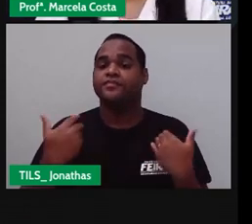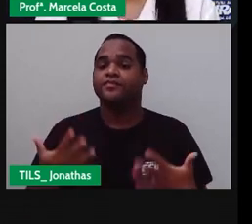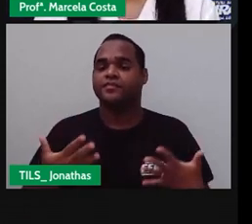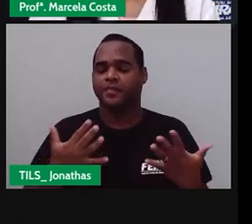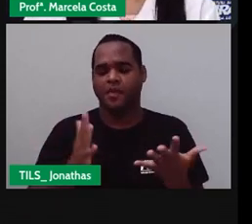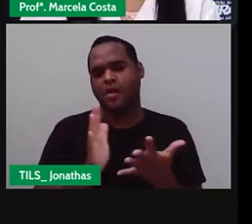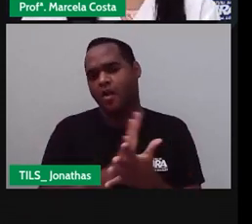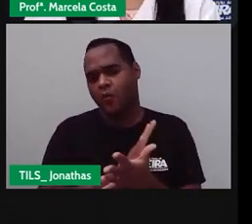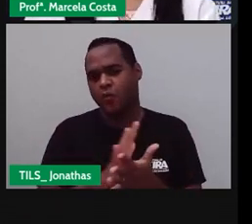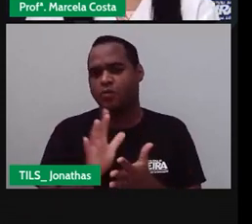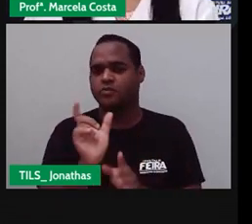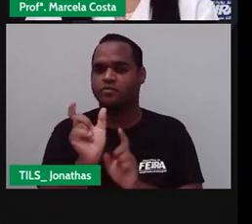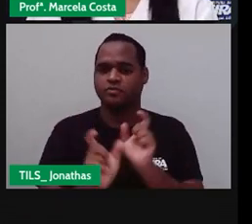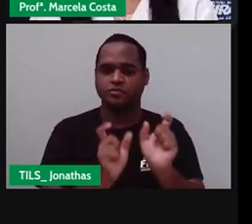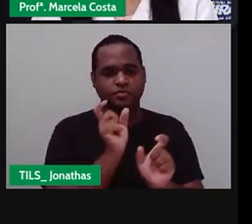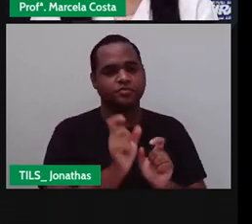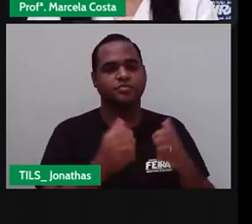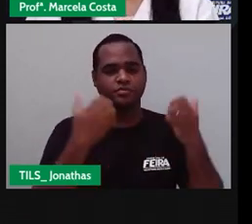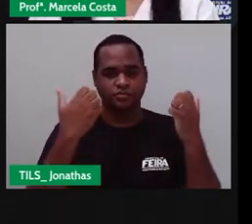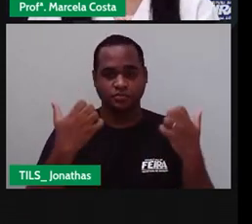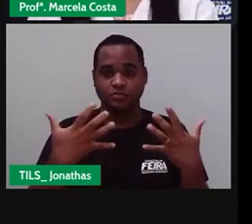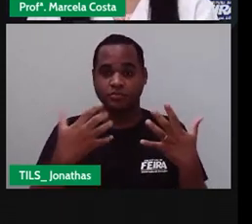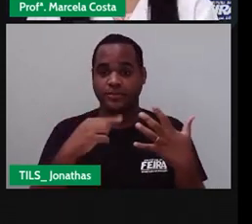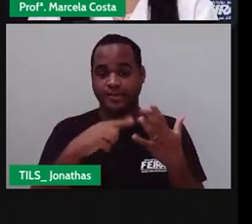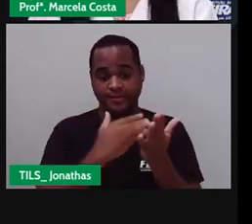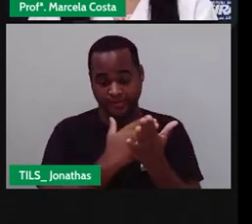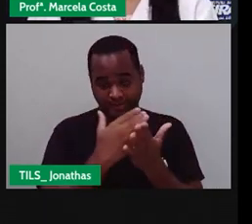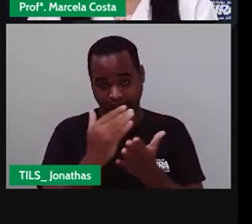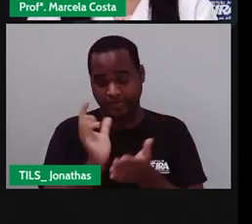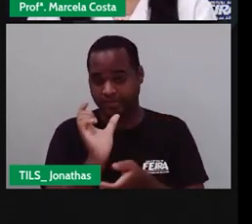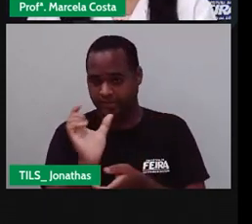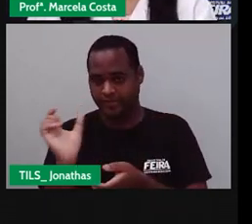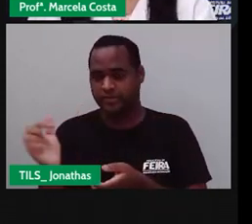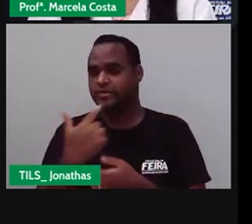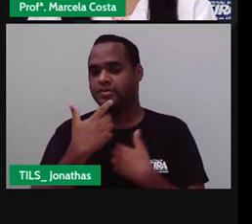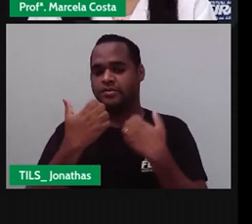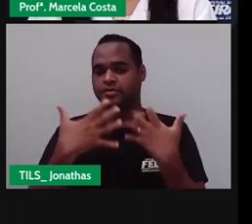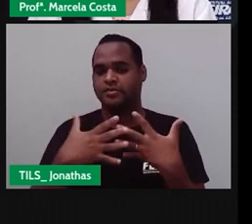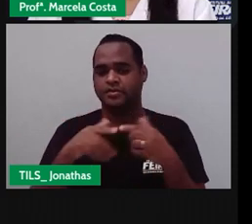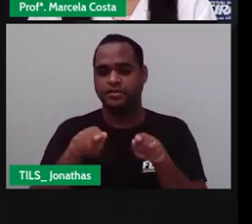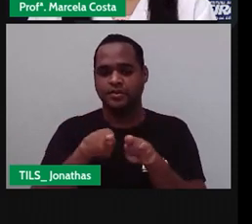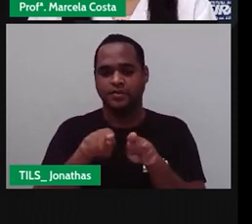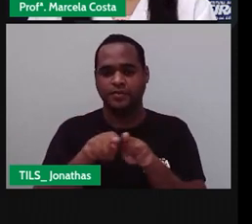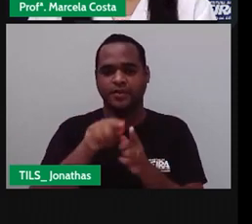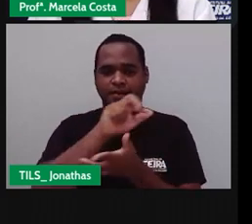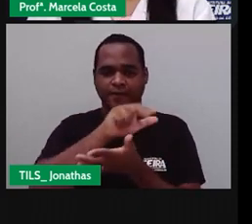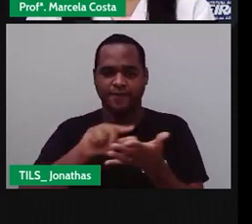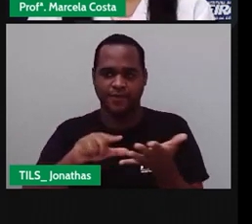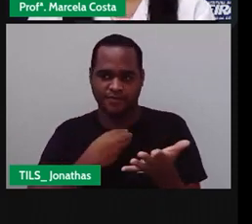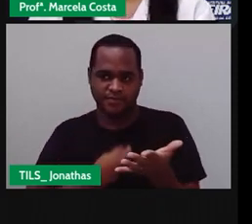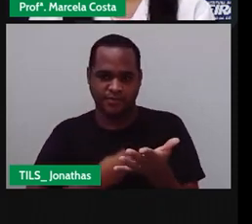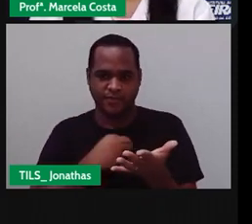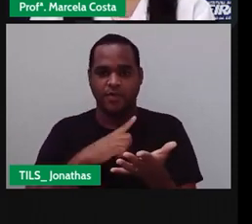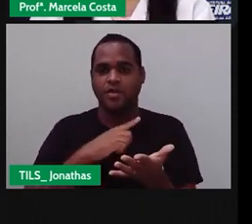palavras Iniciadas Com as sílabas Presentes Na palavra Diversidade